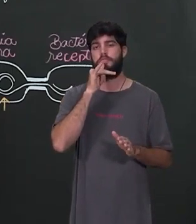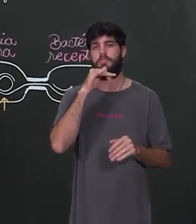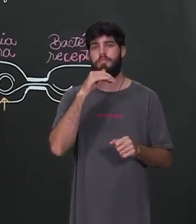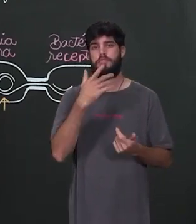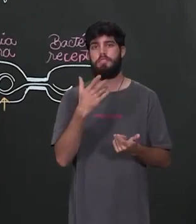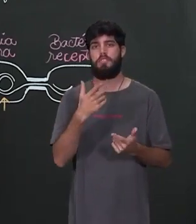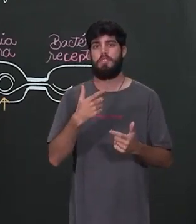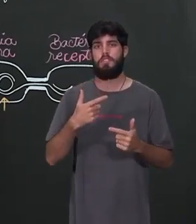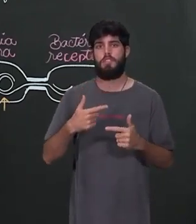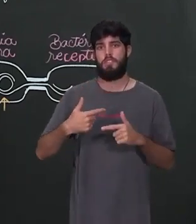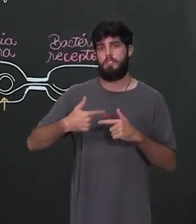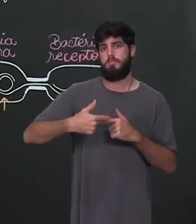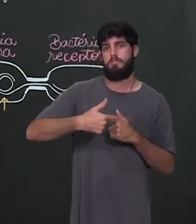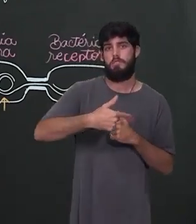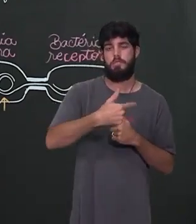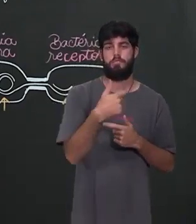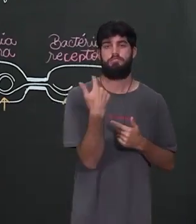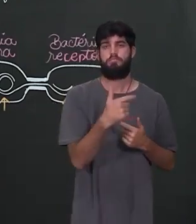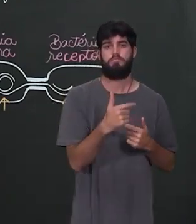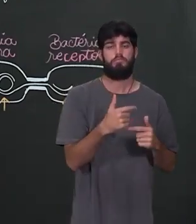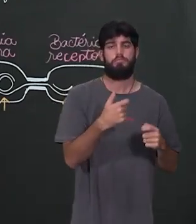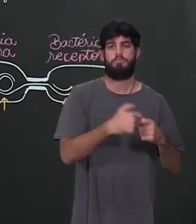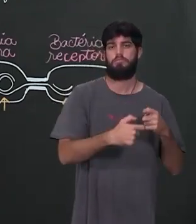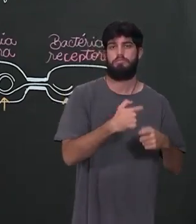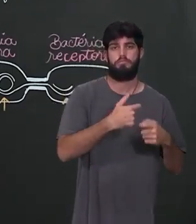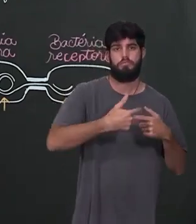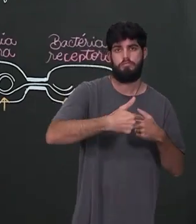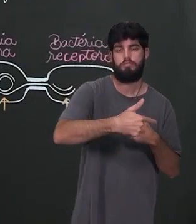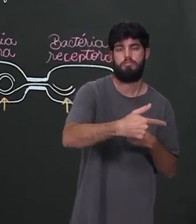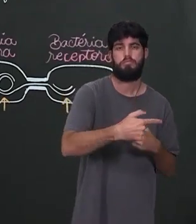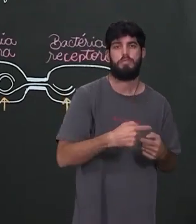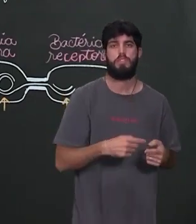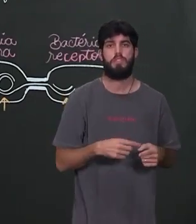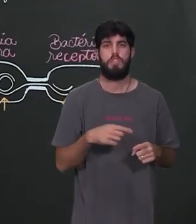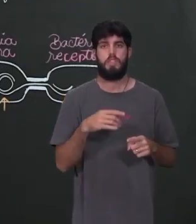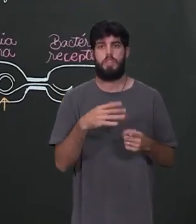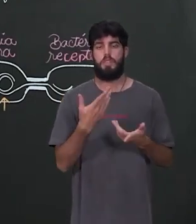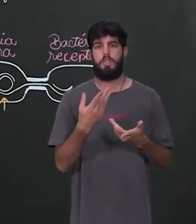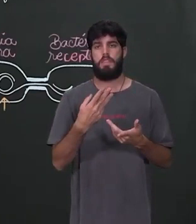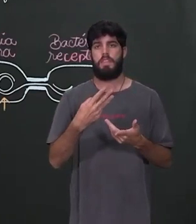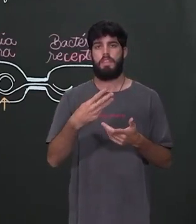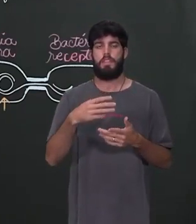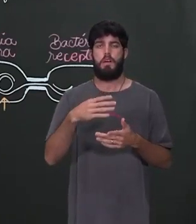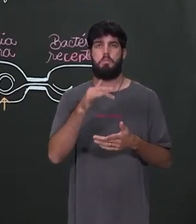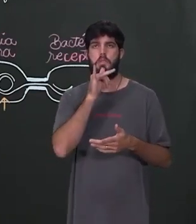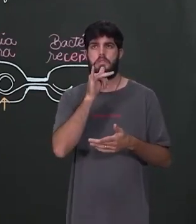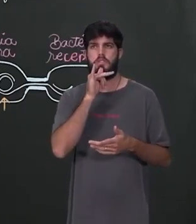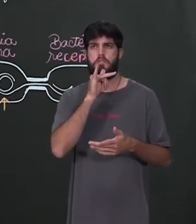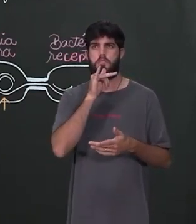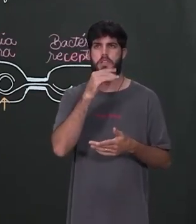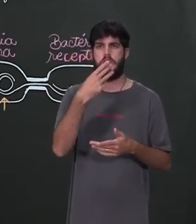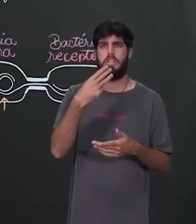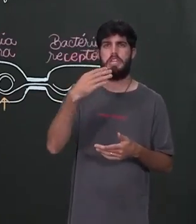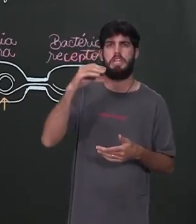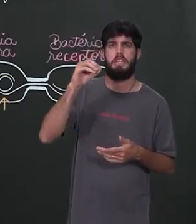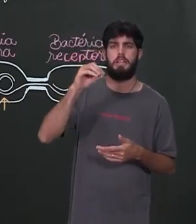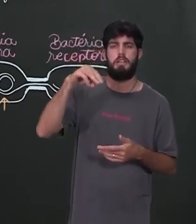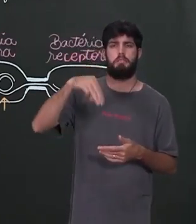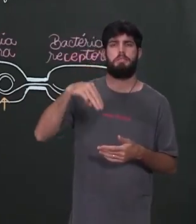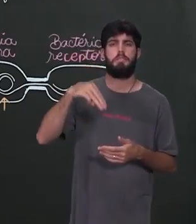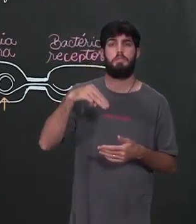populares de reprodução assexuada. Uma reprodução rápida. Meia hora, já dupliquei a quantidade da população. É uma reprodução